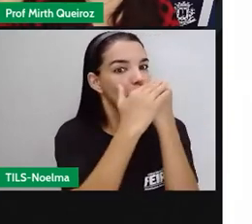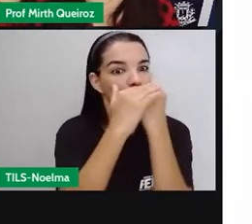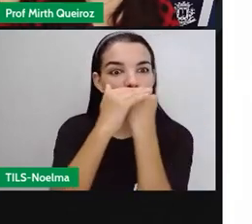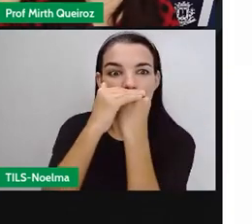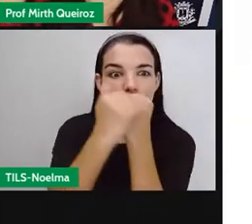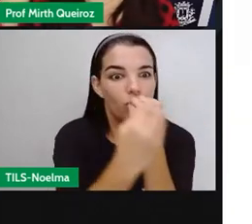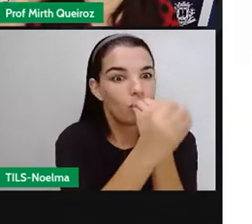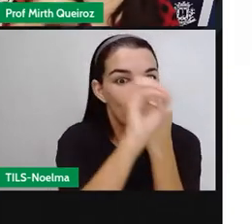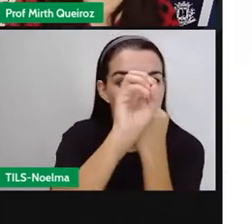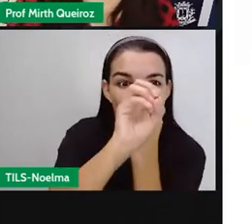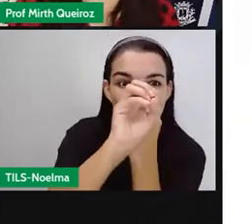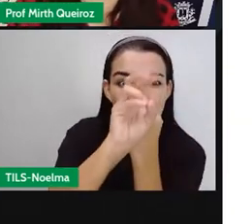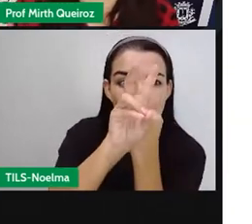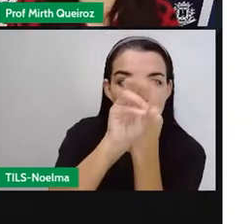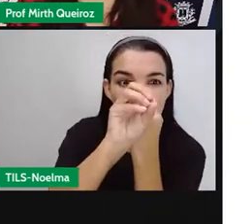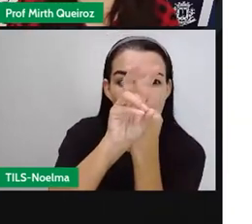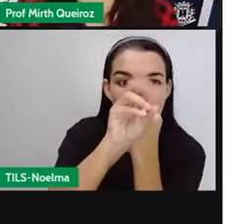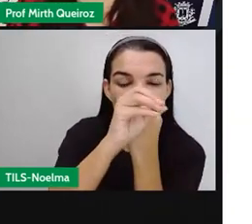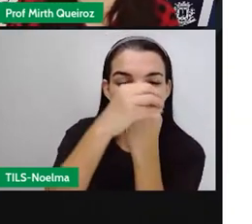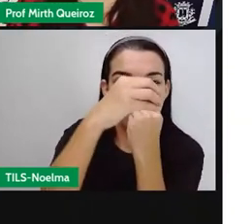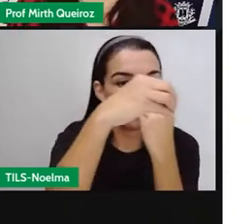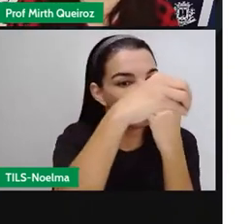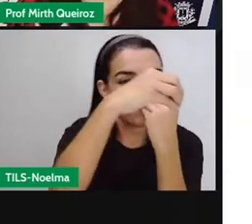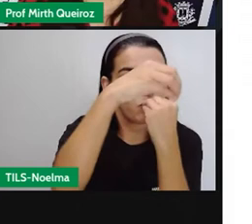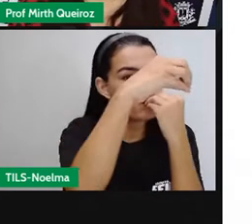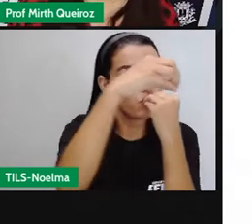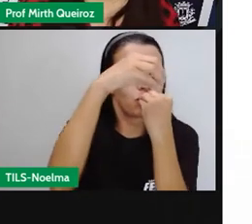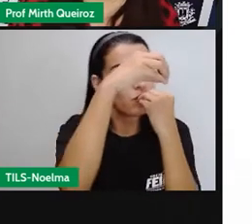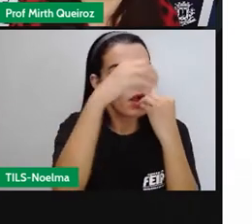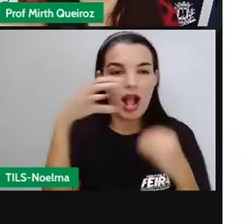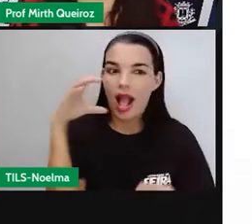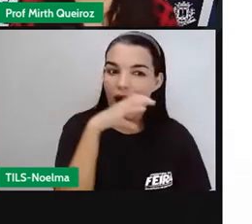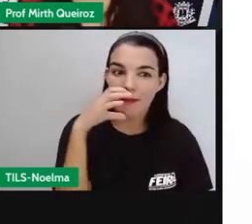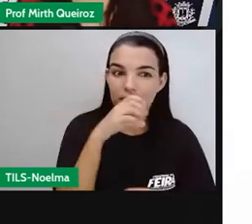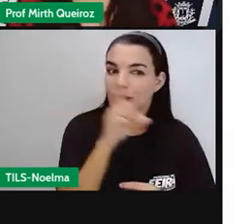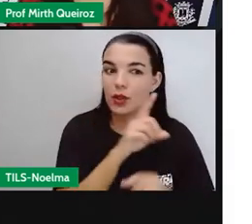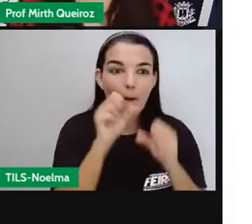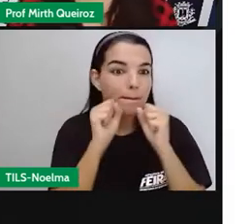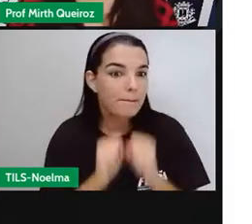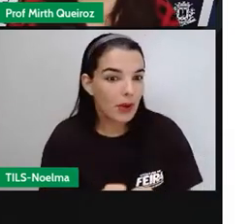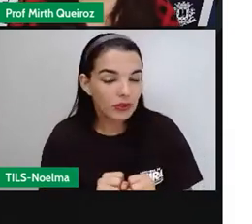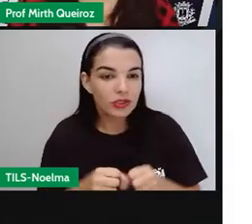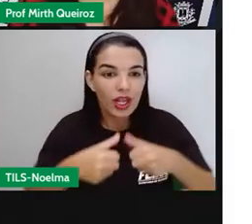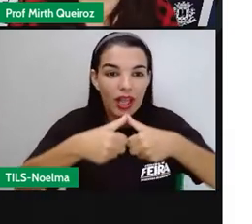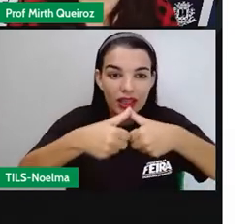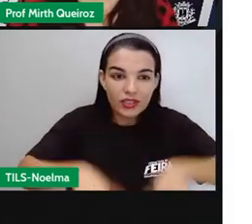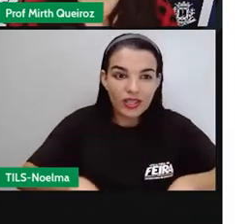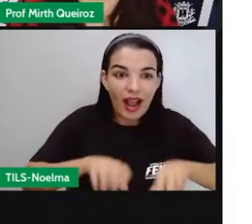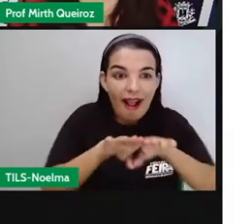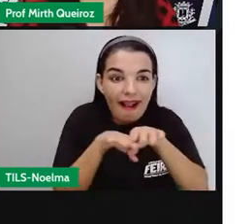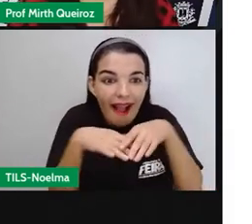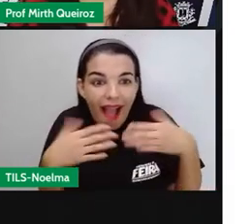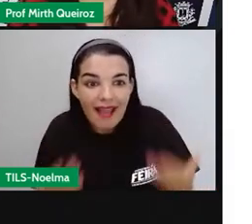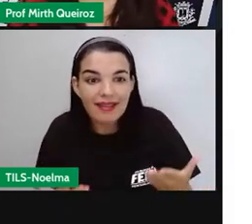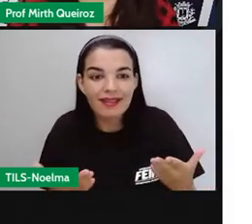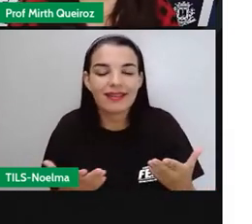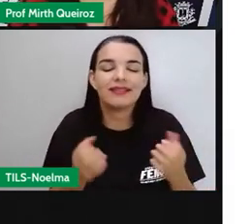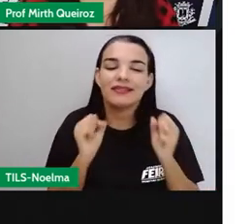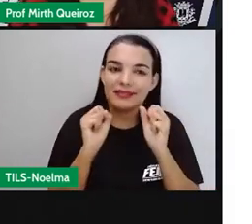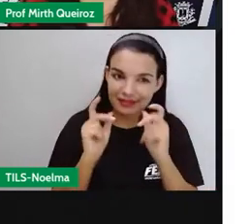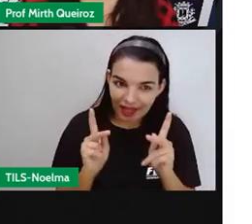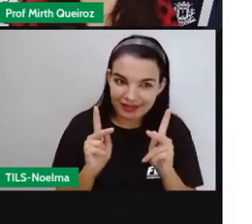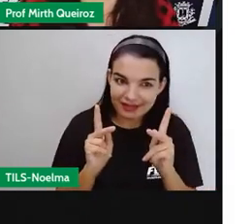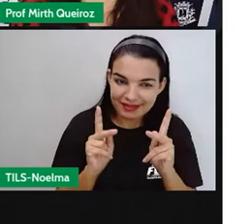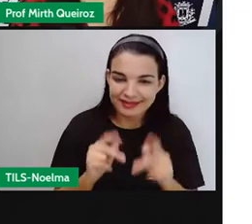o ovo ali em cima. E você vai fazer a mesma coisa. Você vai andar de forma rápida ou correndo para chegar primeiro à linha,